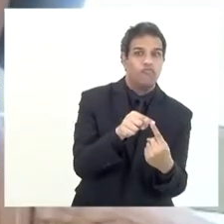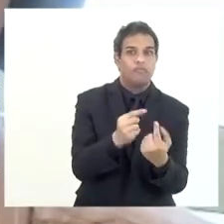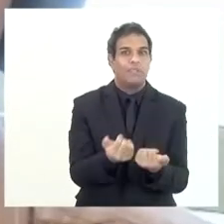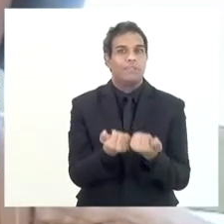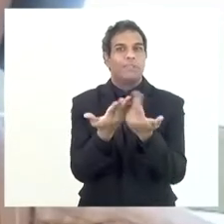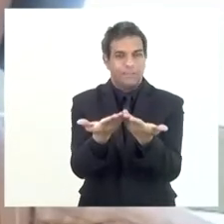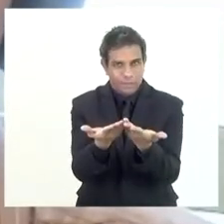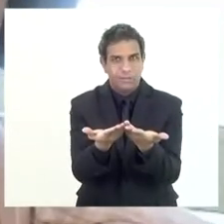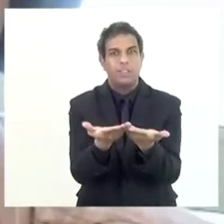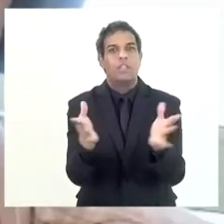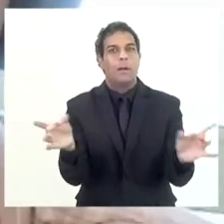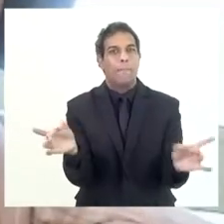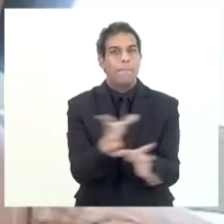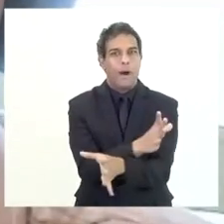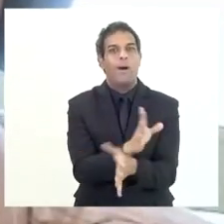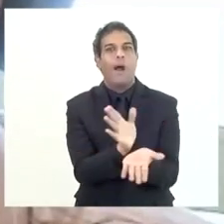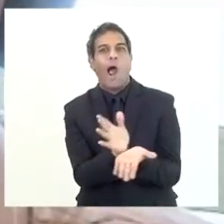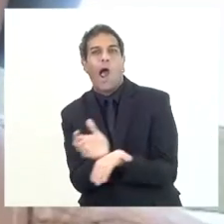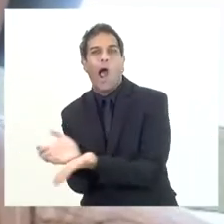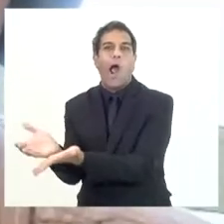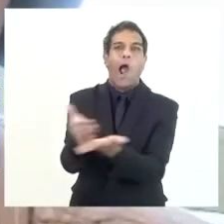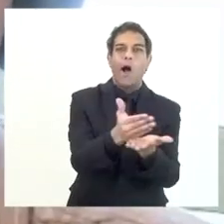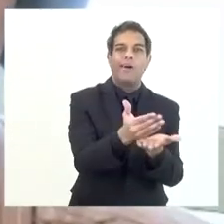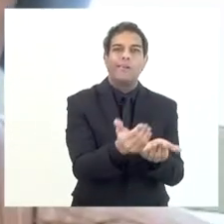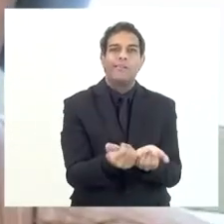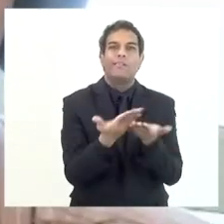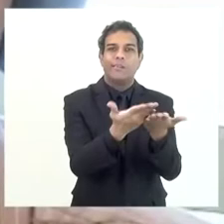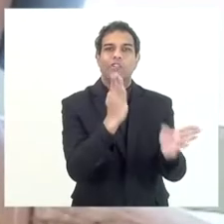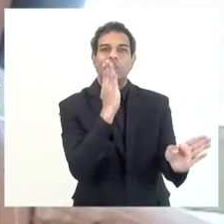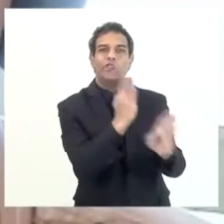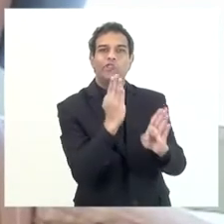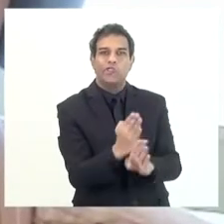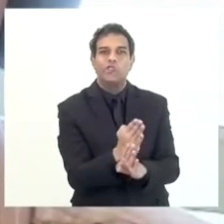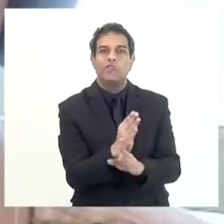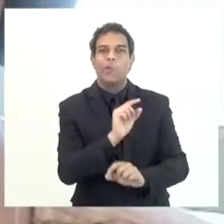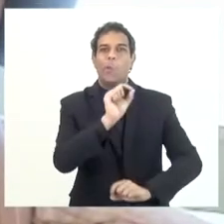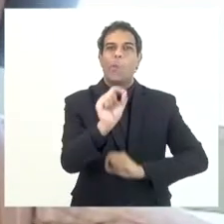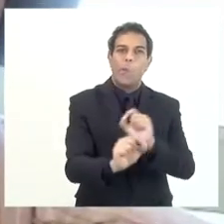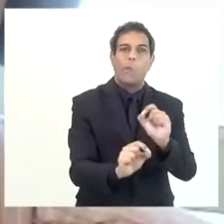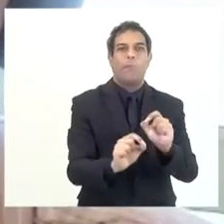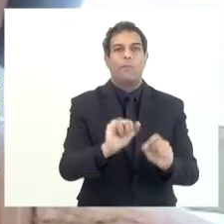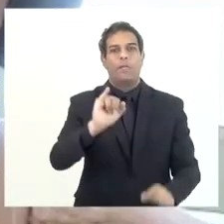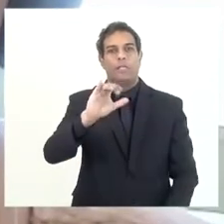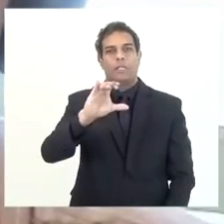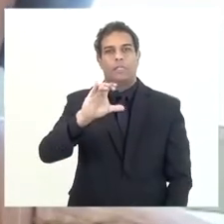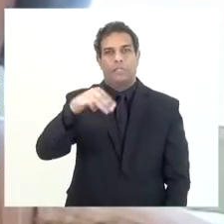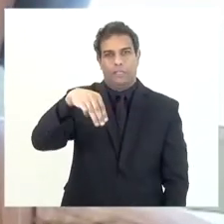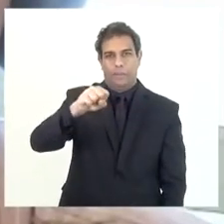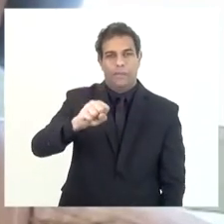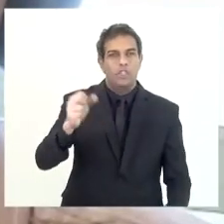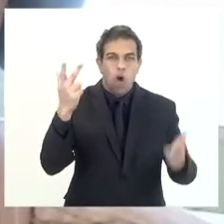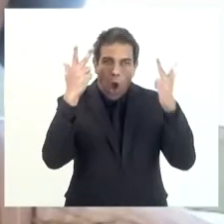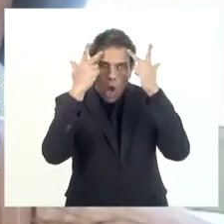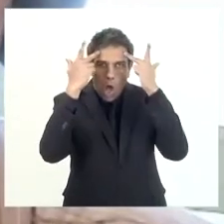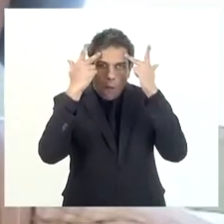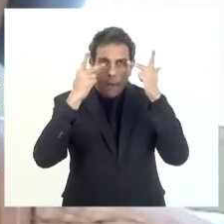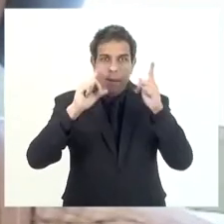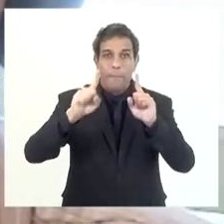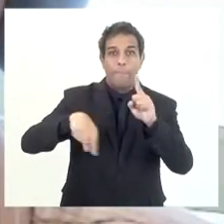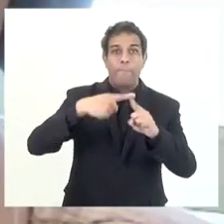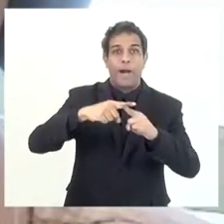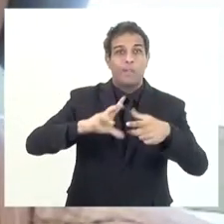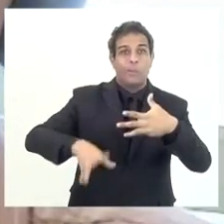FEC, então aquilo que já é arrecadado a gente já consegue identificar o do que é o do ICMS normal e do que é o adicional.